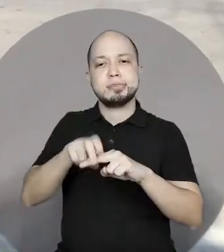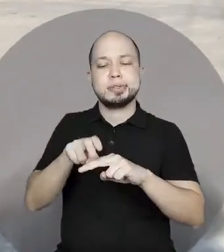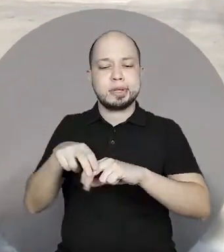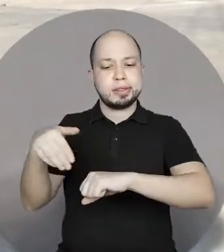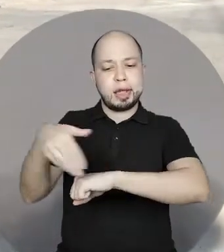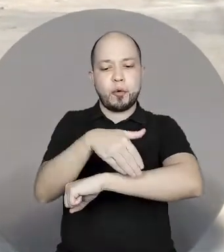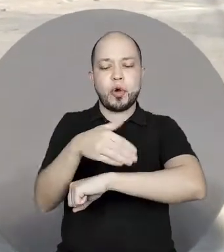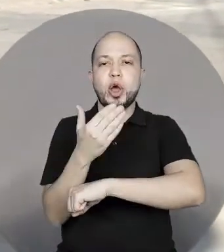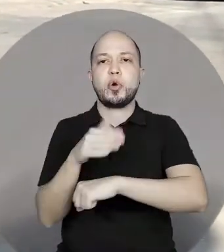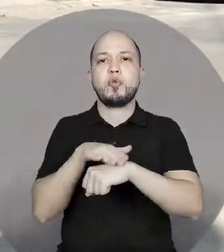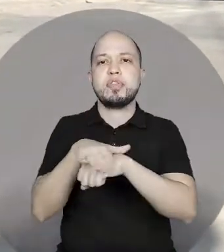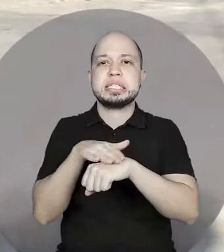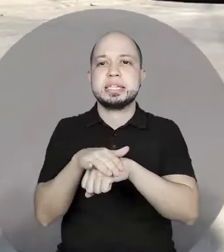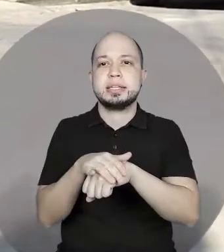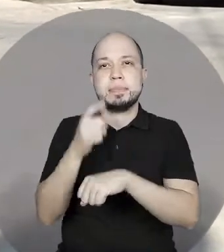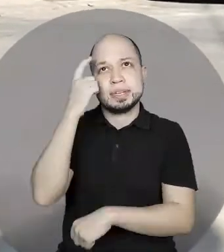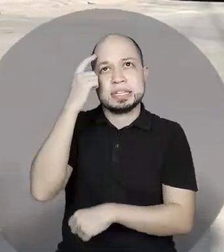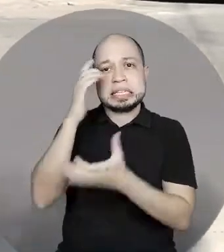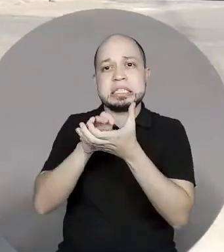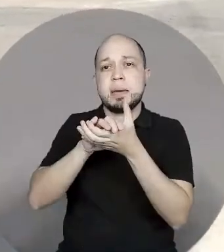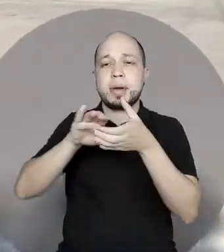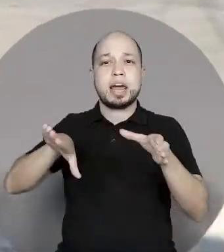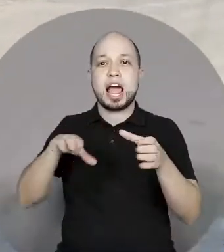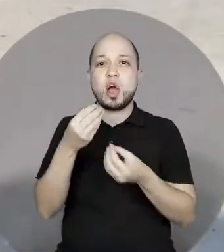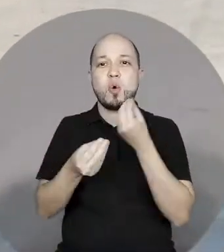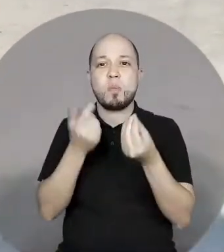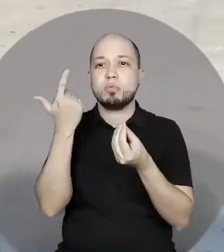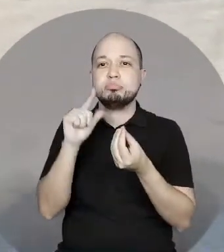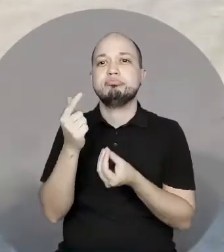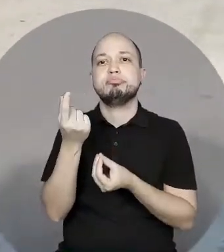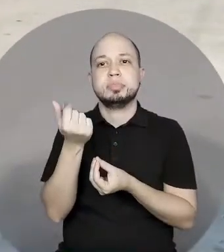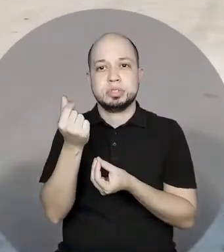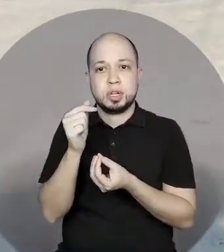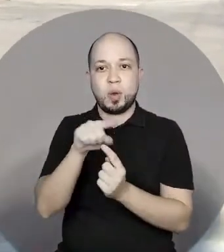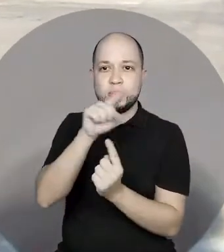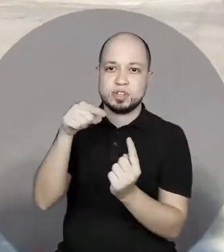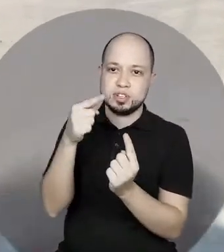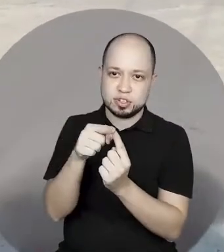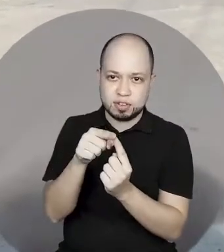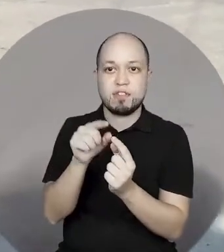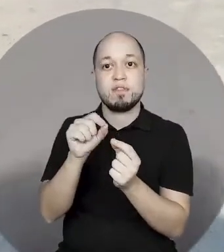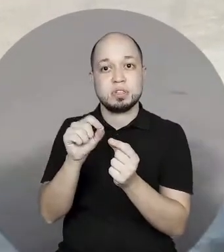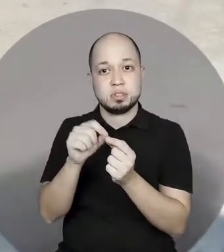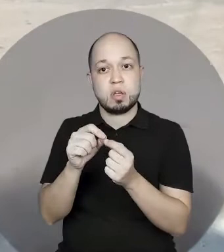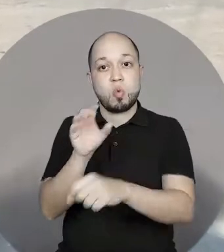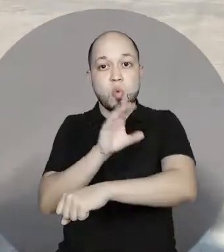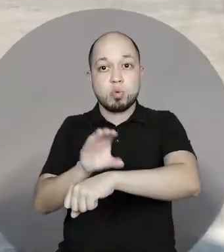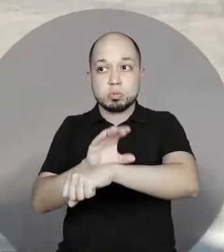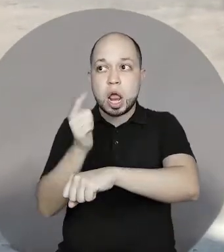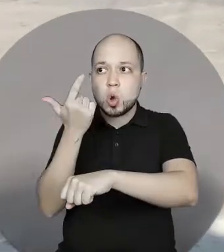poxa vida, se separar, vamos viver de quê? E aí a intenção era esses cursos, que era para estar gerando renda.